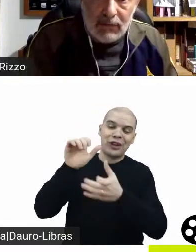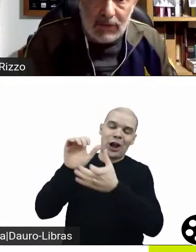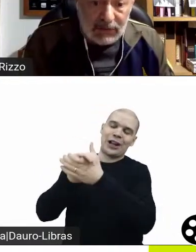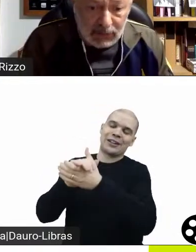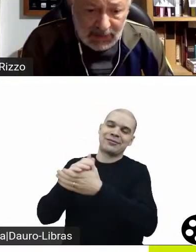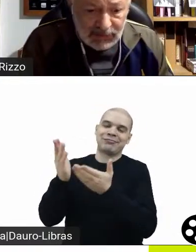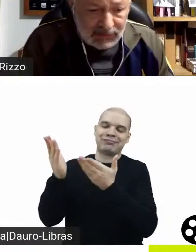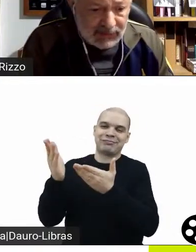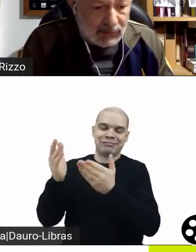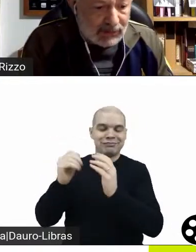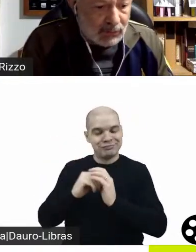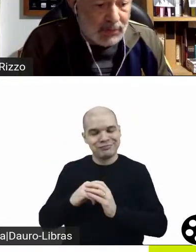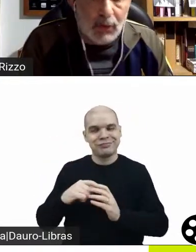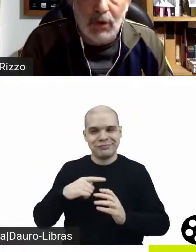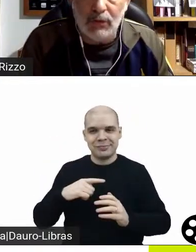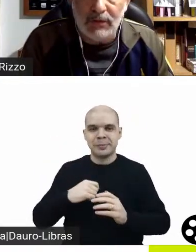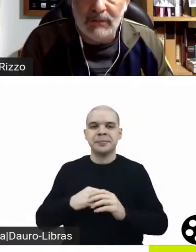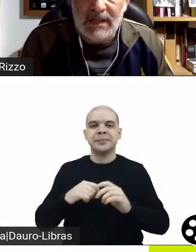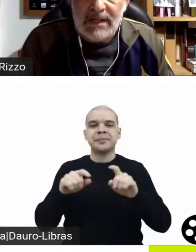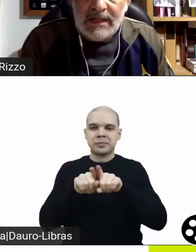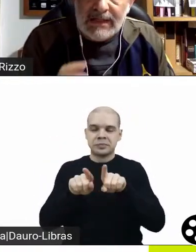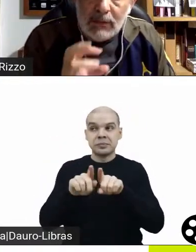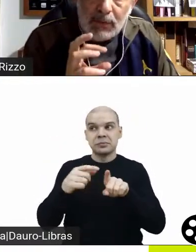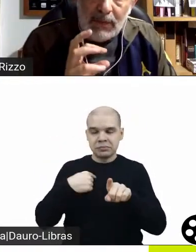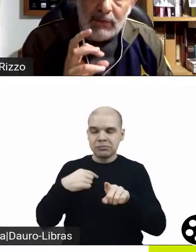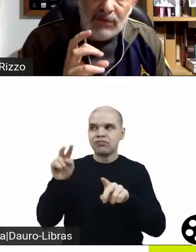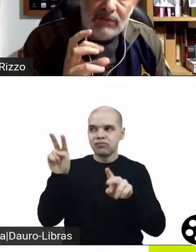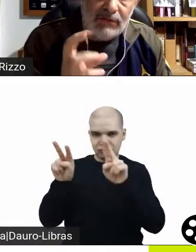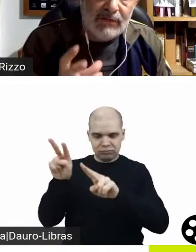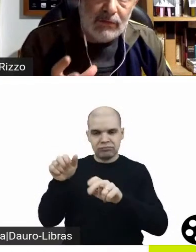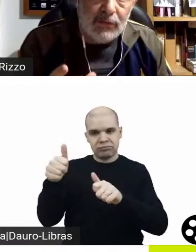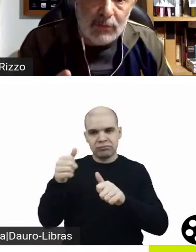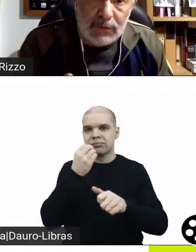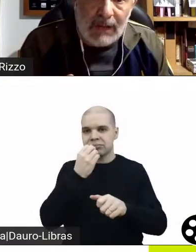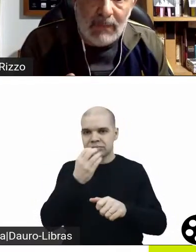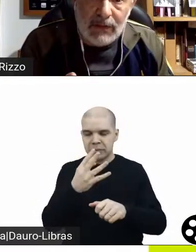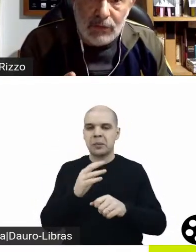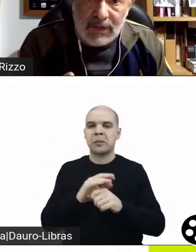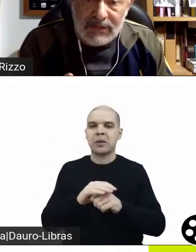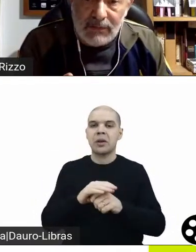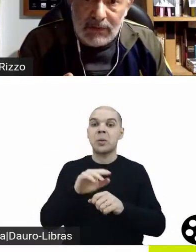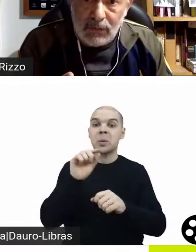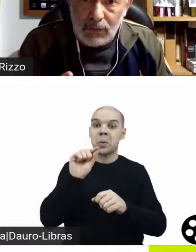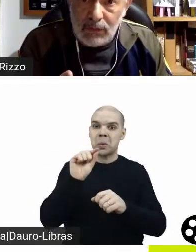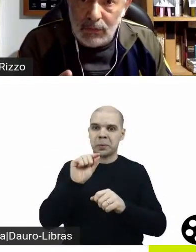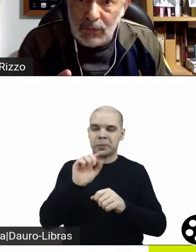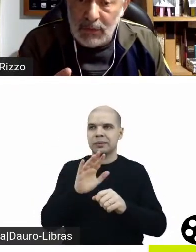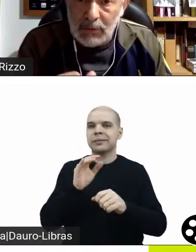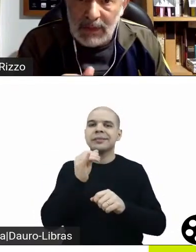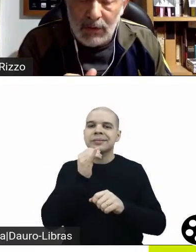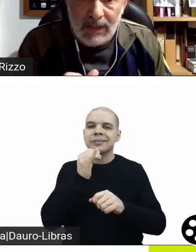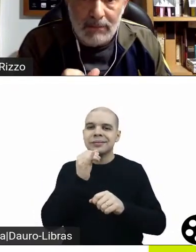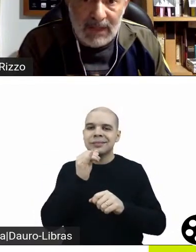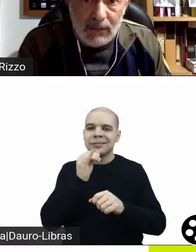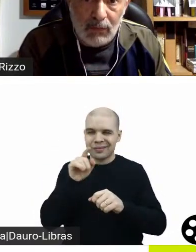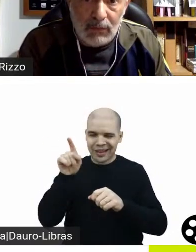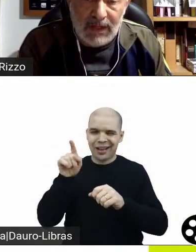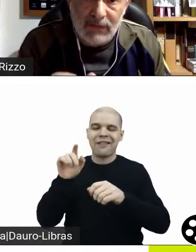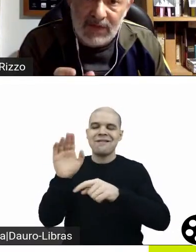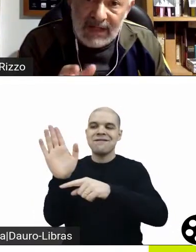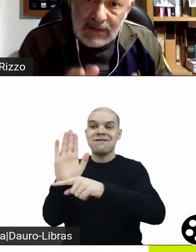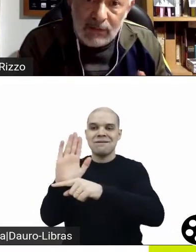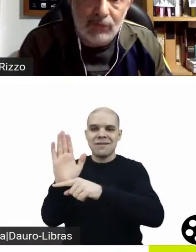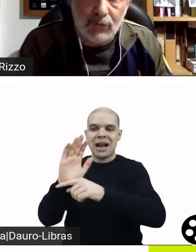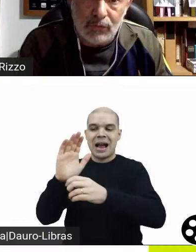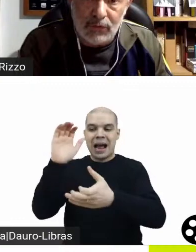quero conectar com aquilo que o Marcio estava dizendo antes sobre Hollywood, então, o problema é que quando você vai fazer um filme do tamanho de um casamento do meu melhor amigo,